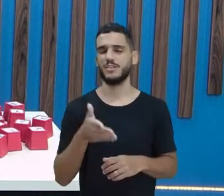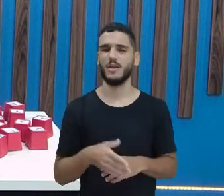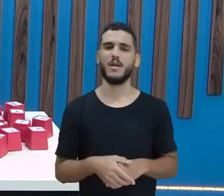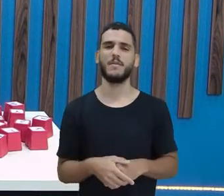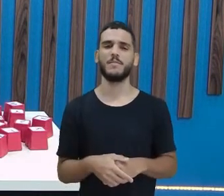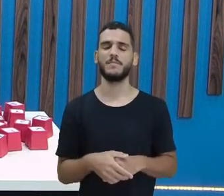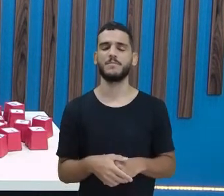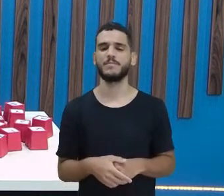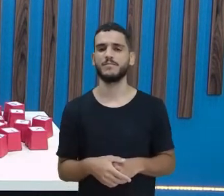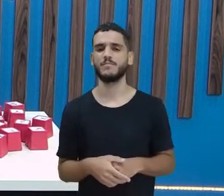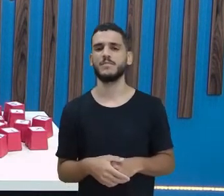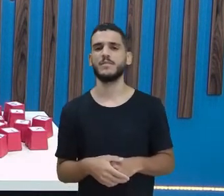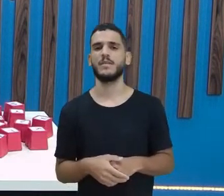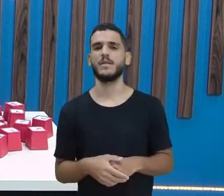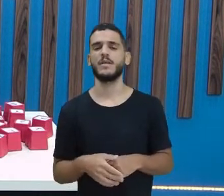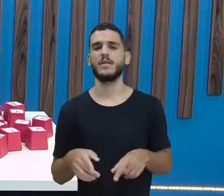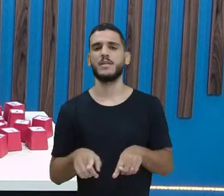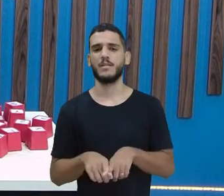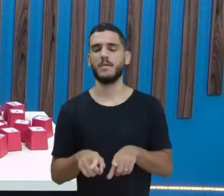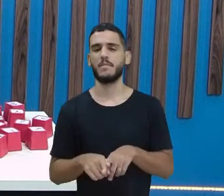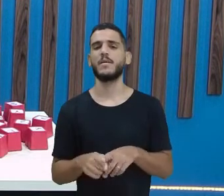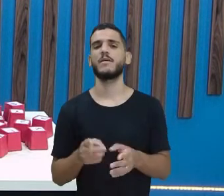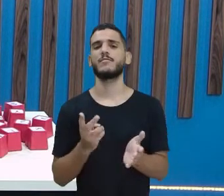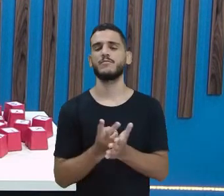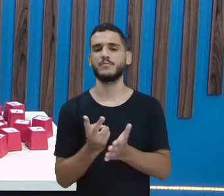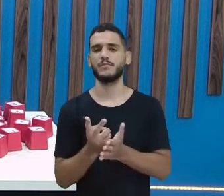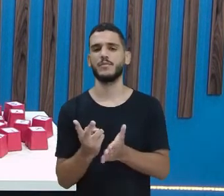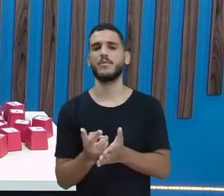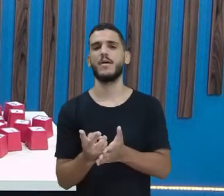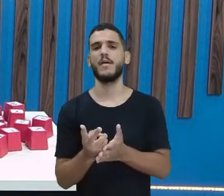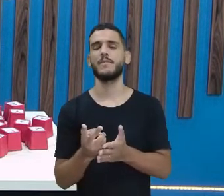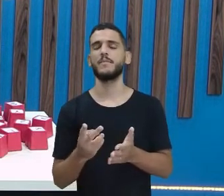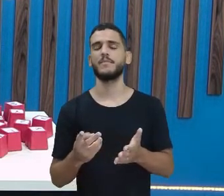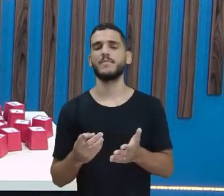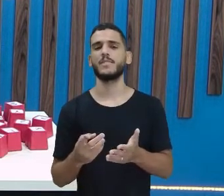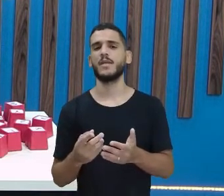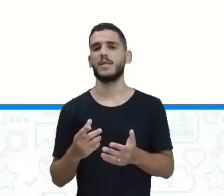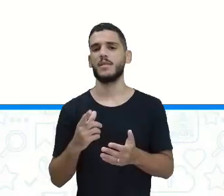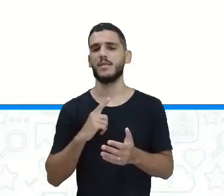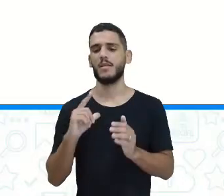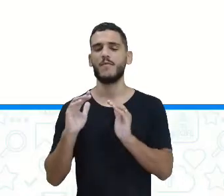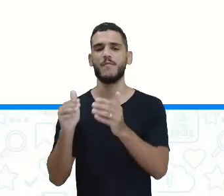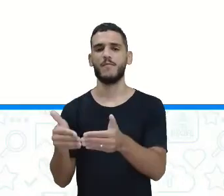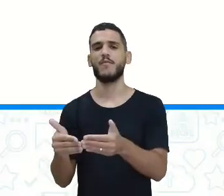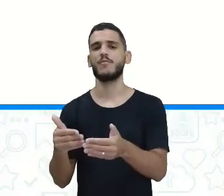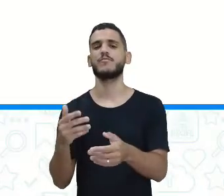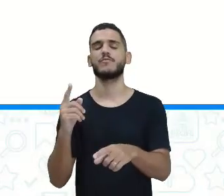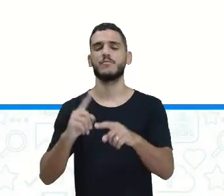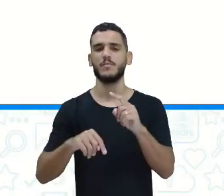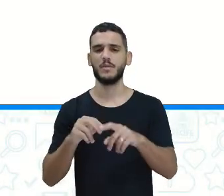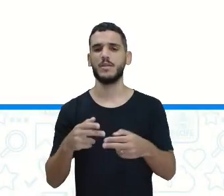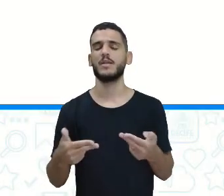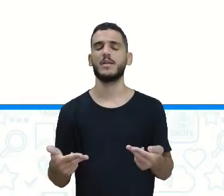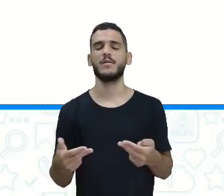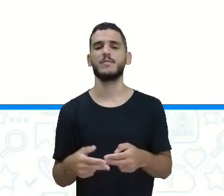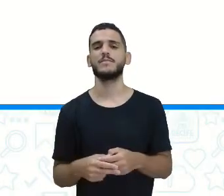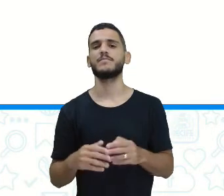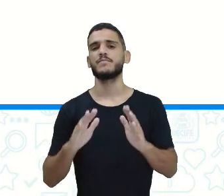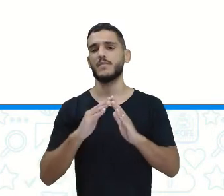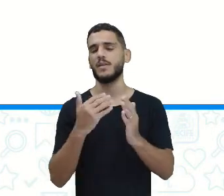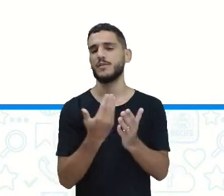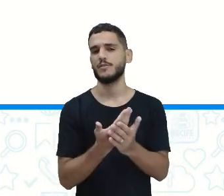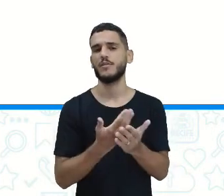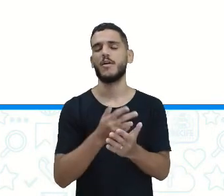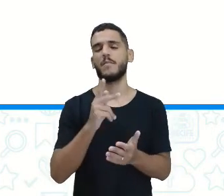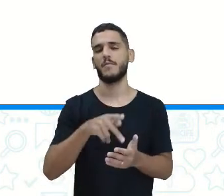vamos continuar trabalhando, não é? Com esse material. Na escola, professora tem trabalhado. E aqui a nossa aula